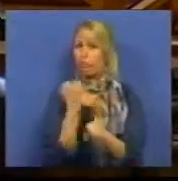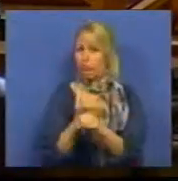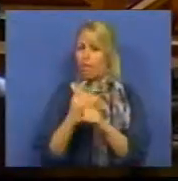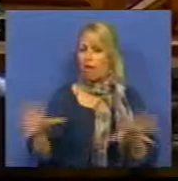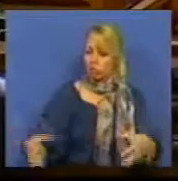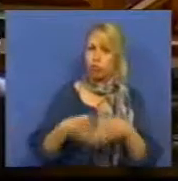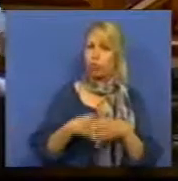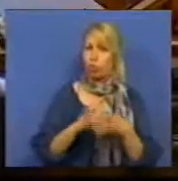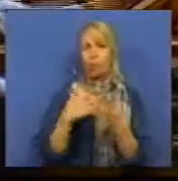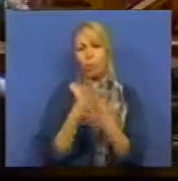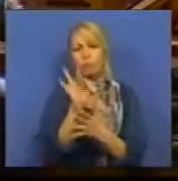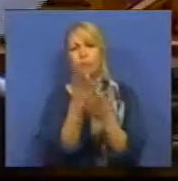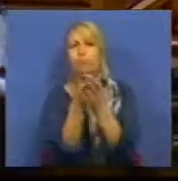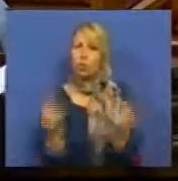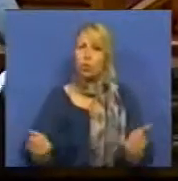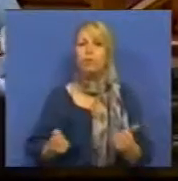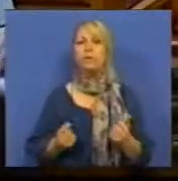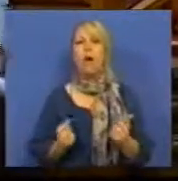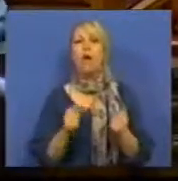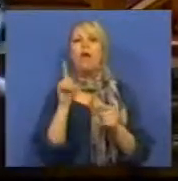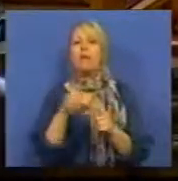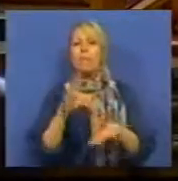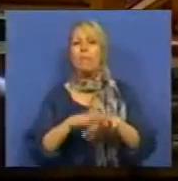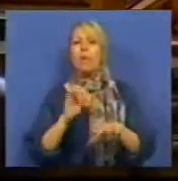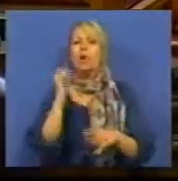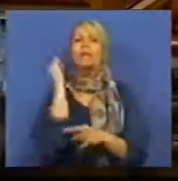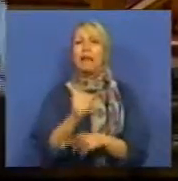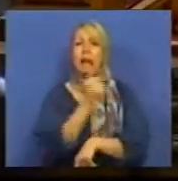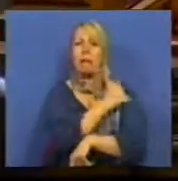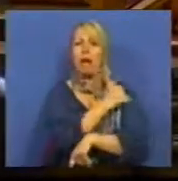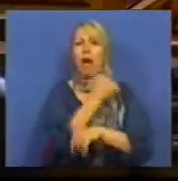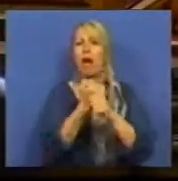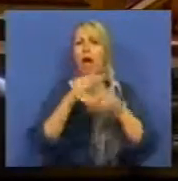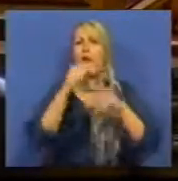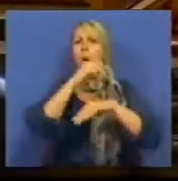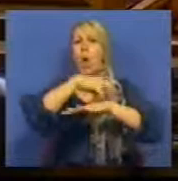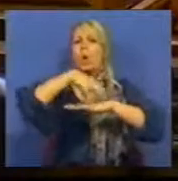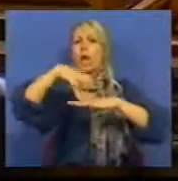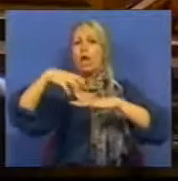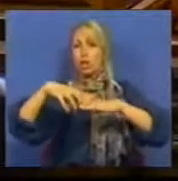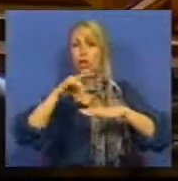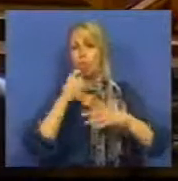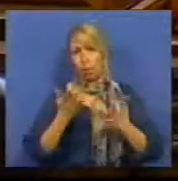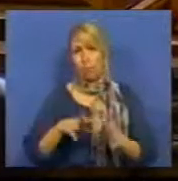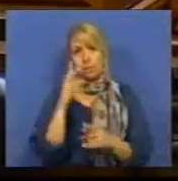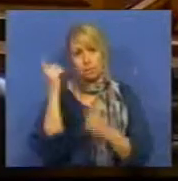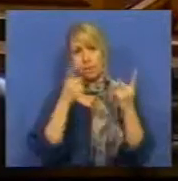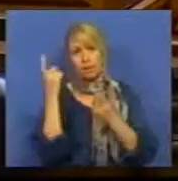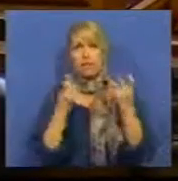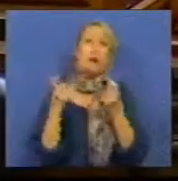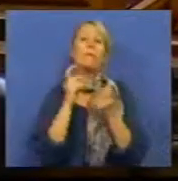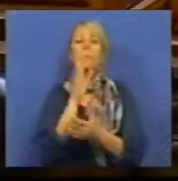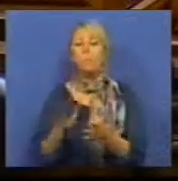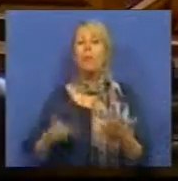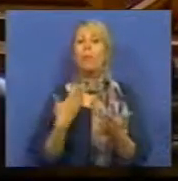solução. E o mesmo se diga relativamente ao problema do crime urbanístico, que vale a pena ponderar no seguinte. É que as